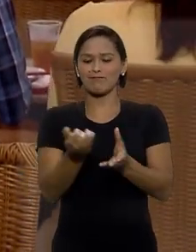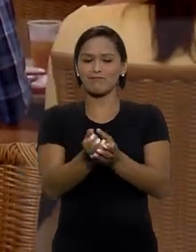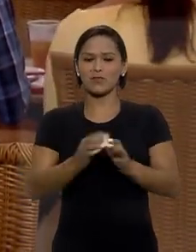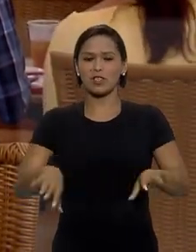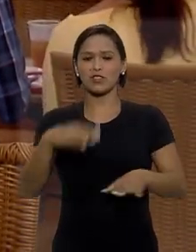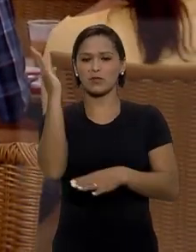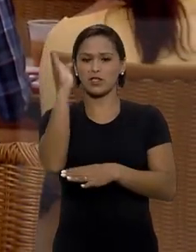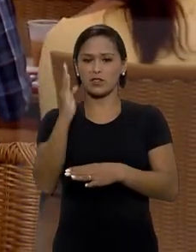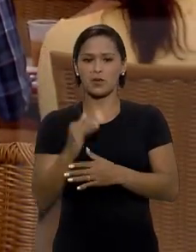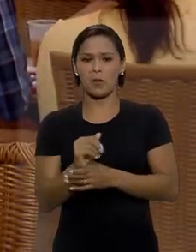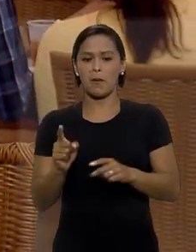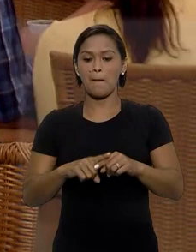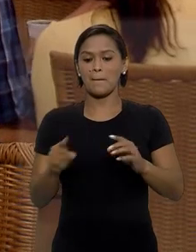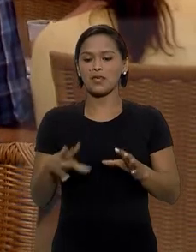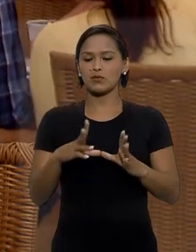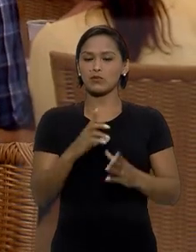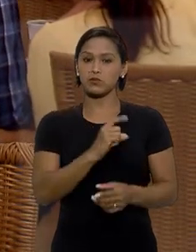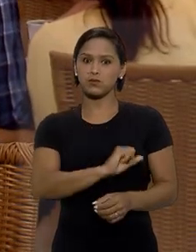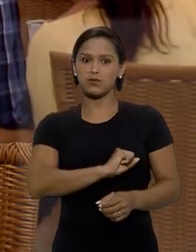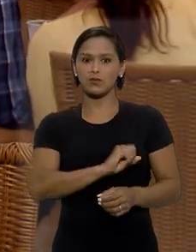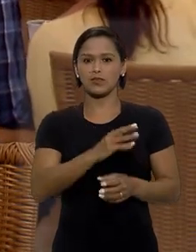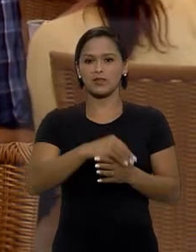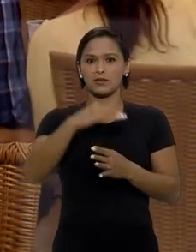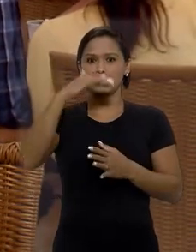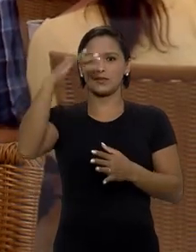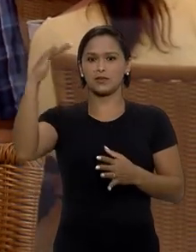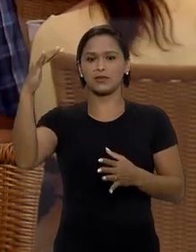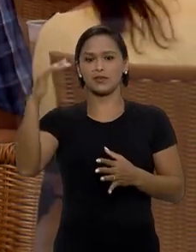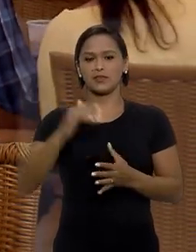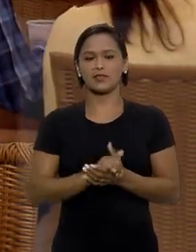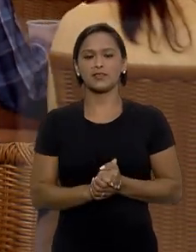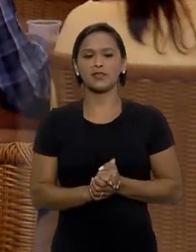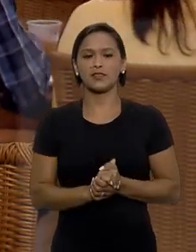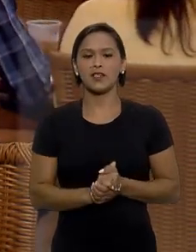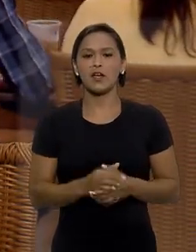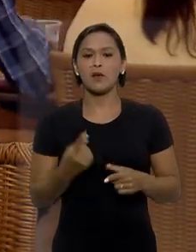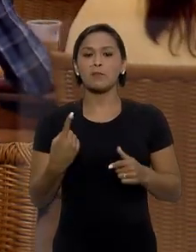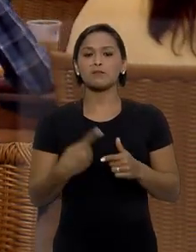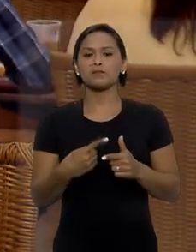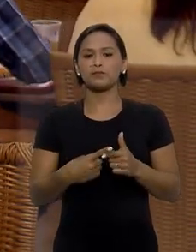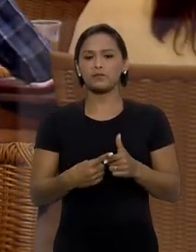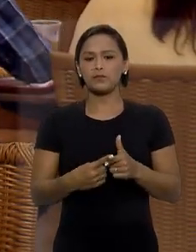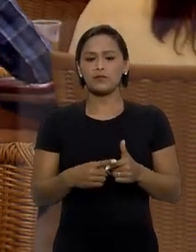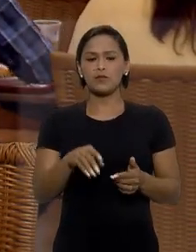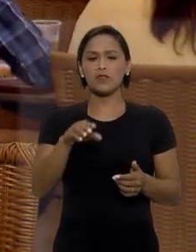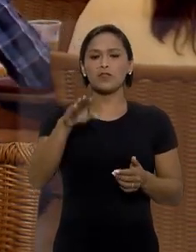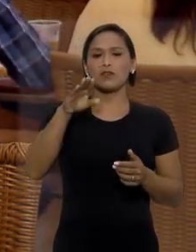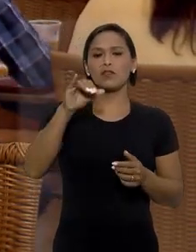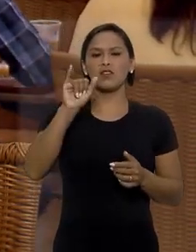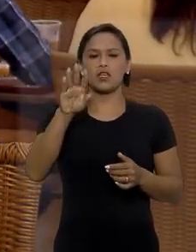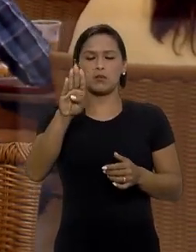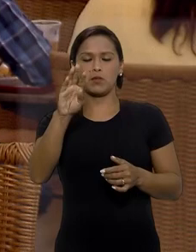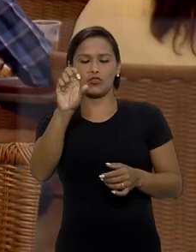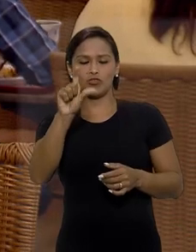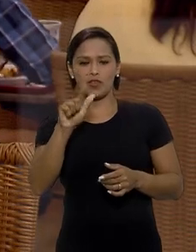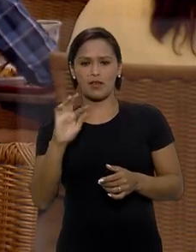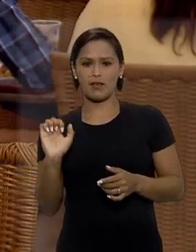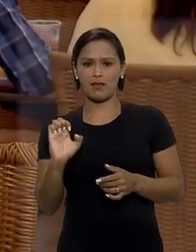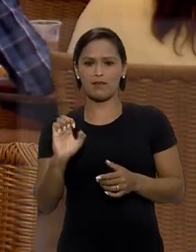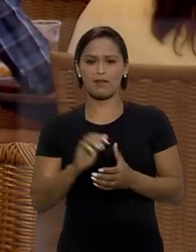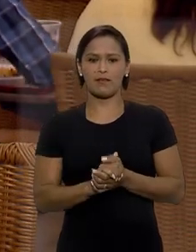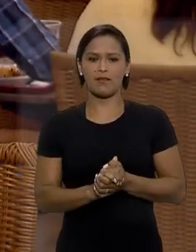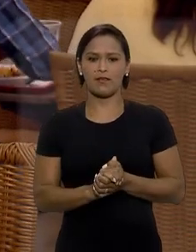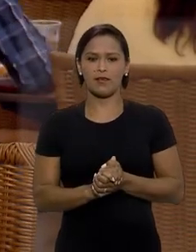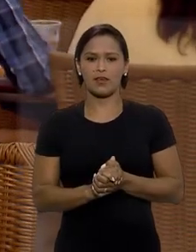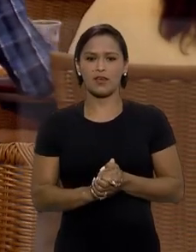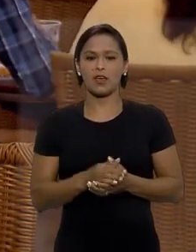de divórcios realizados pelo país. Mas o número ainda é alto. De acordo com o último levantamento de dados divulgado pelo Instituto Brasileiro de